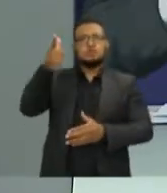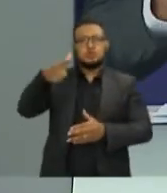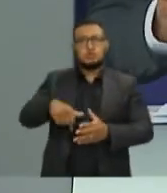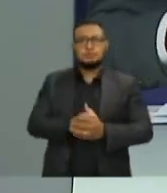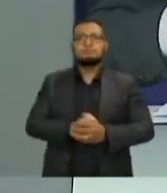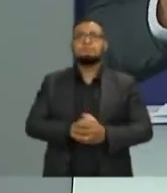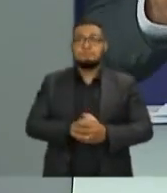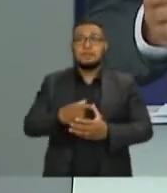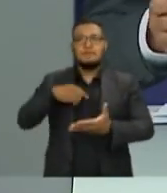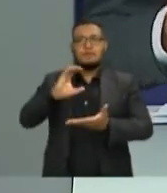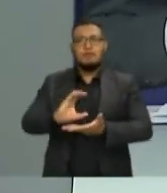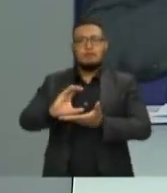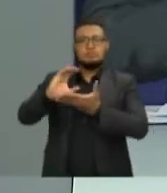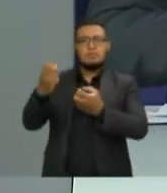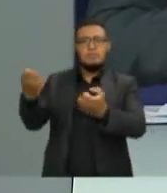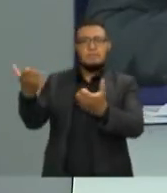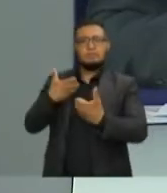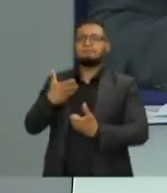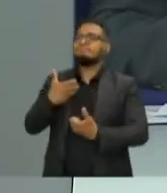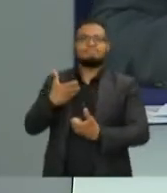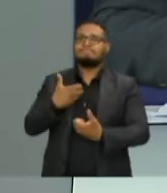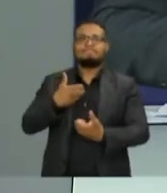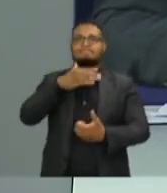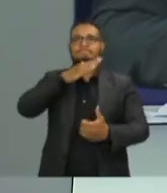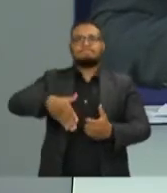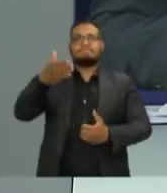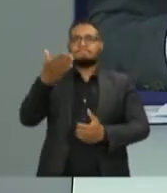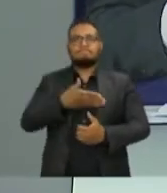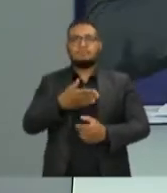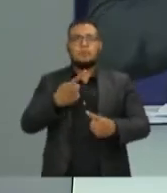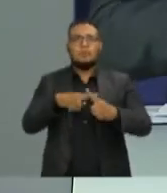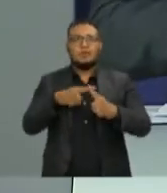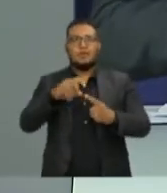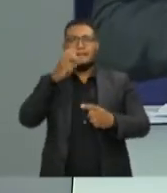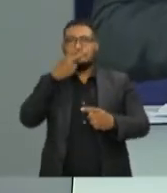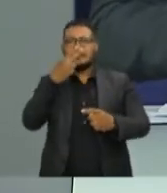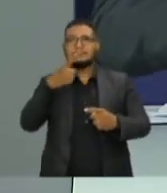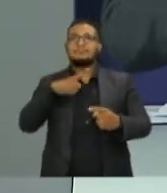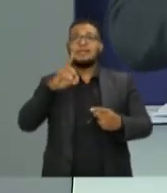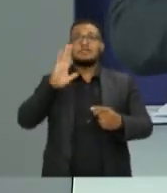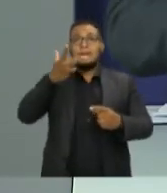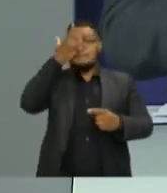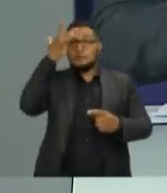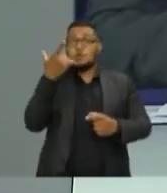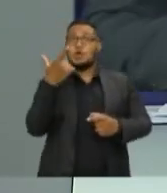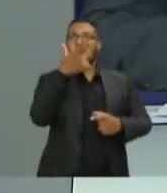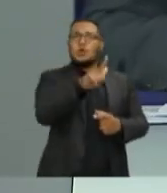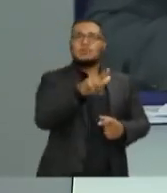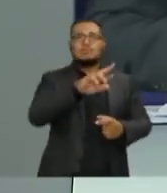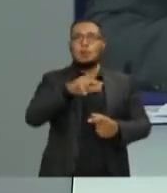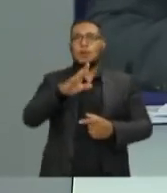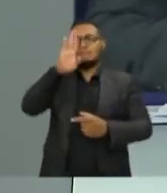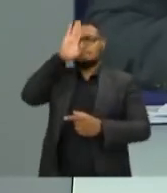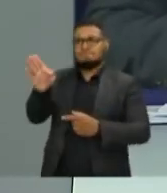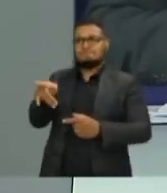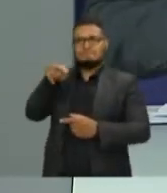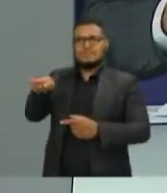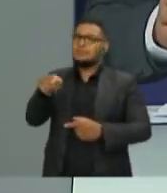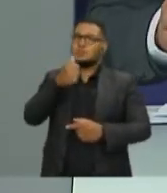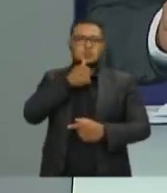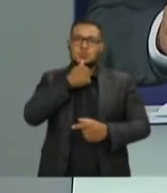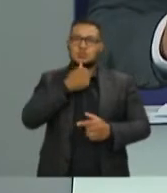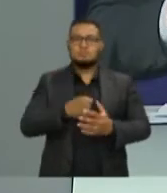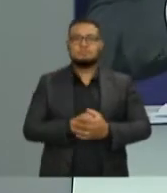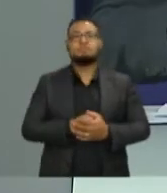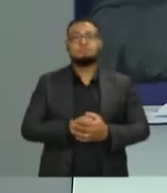Esse direito foi negado. Esse pedido foi negado porque foi citado uma terceira pessoa e não diretamente o candidato. E os